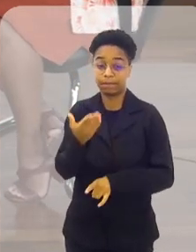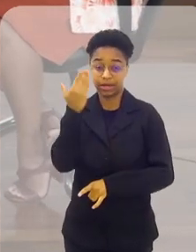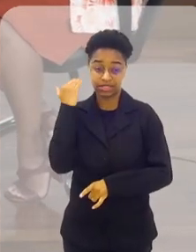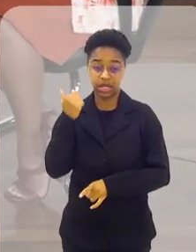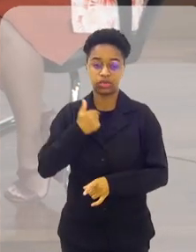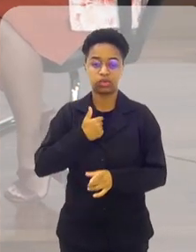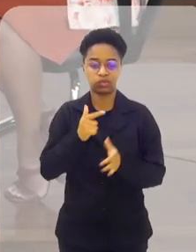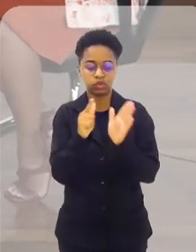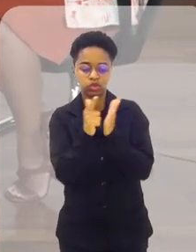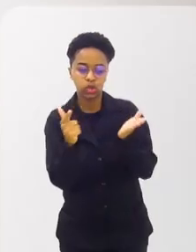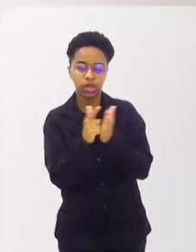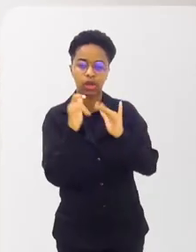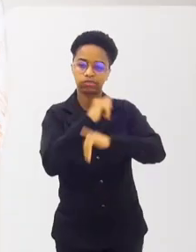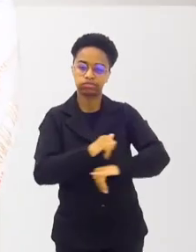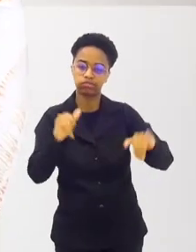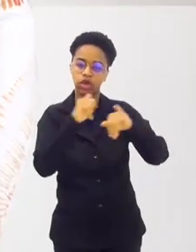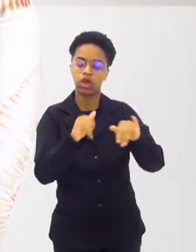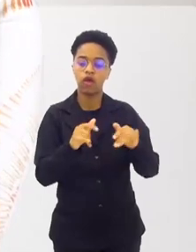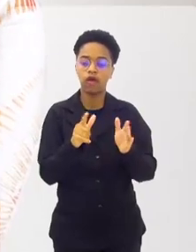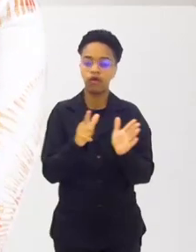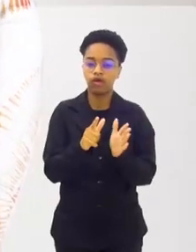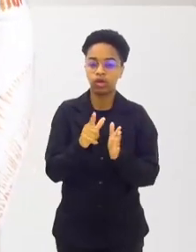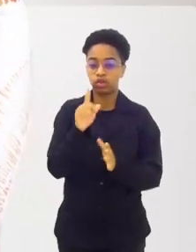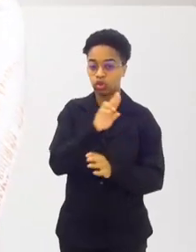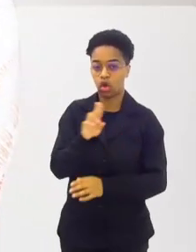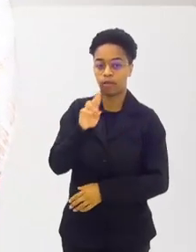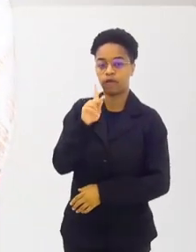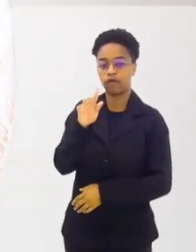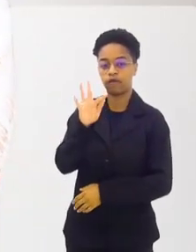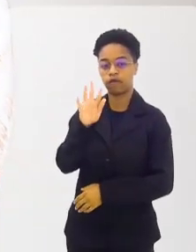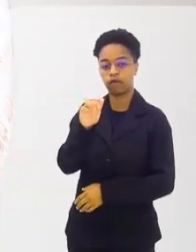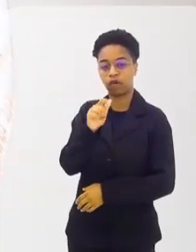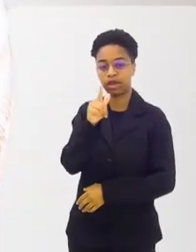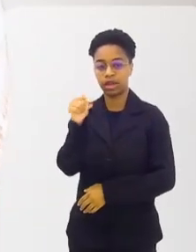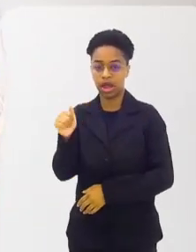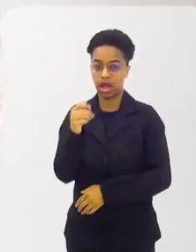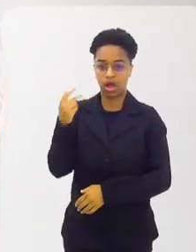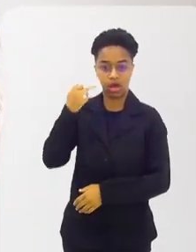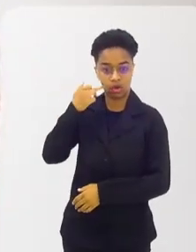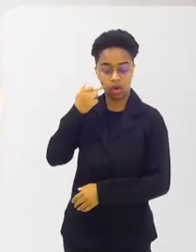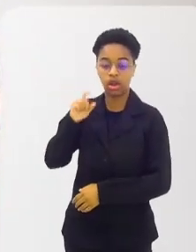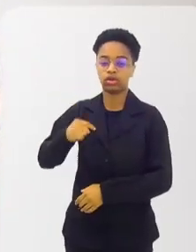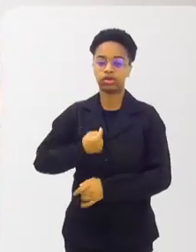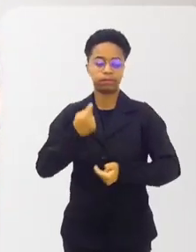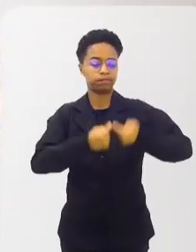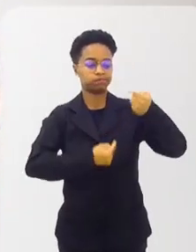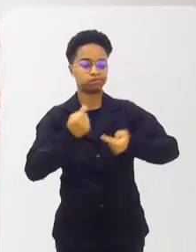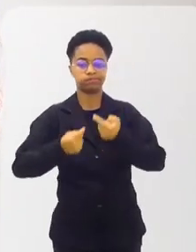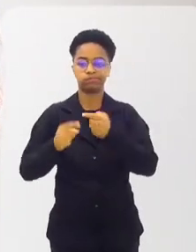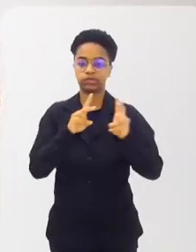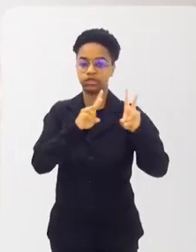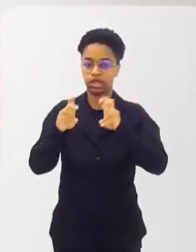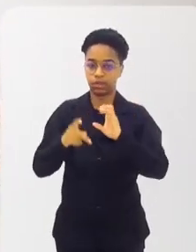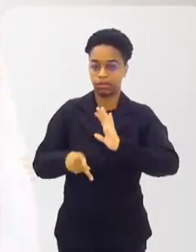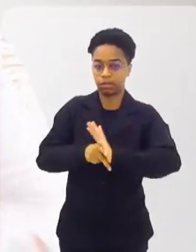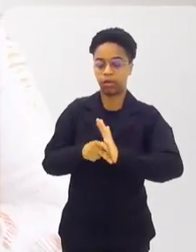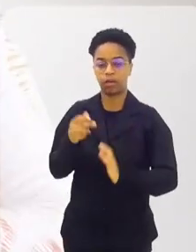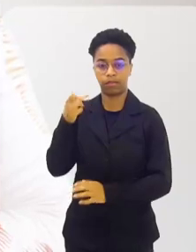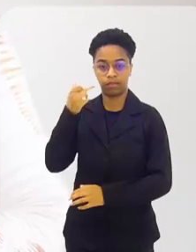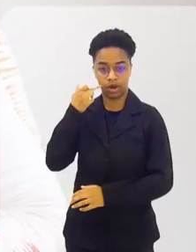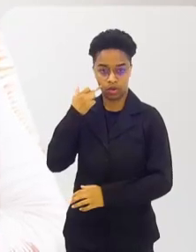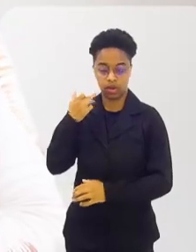chamado Folha de Angola e a gente tratava muito os temas relacionados à comunidade angolana aqui. E aí,